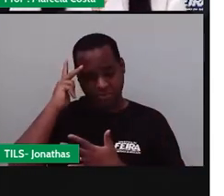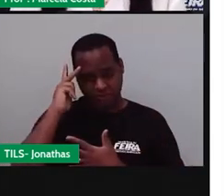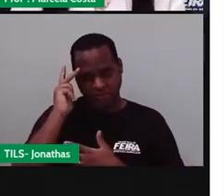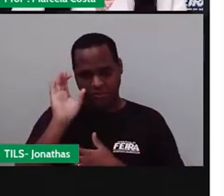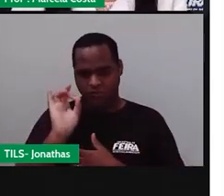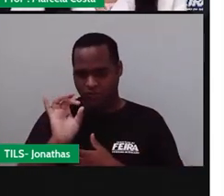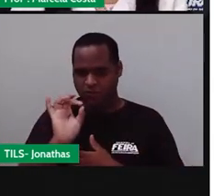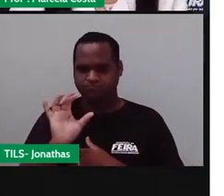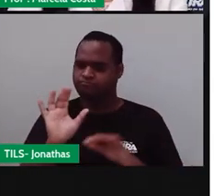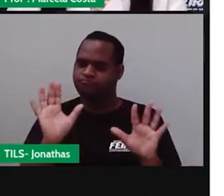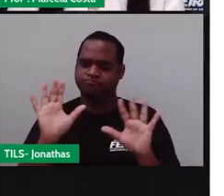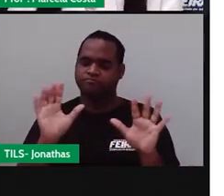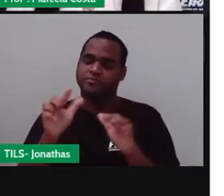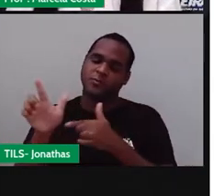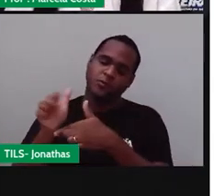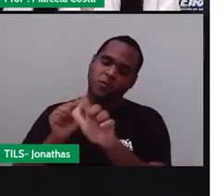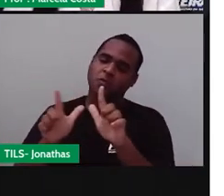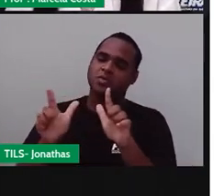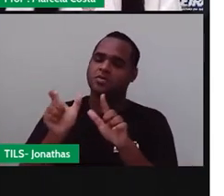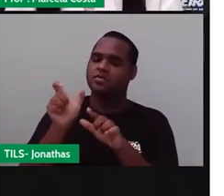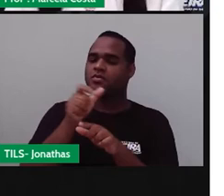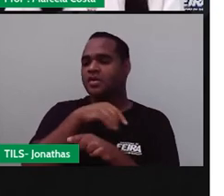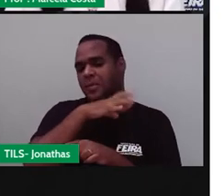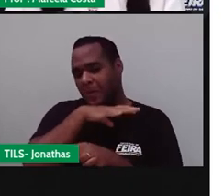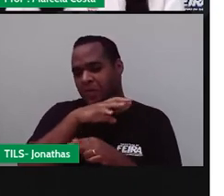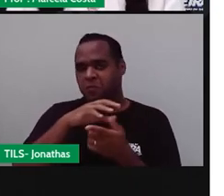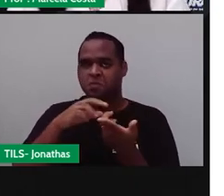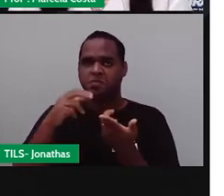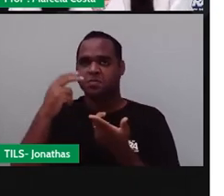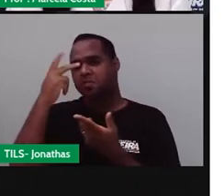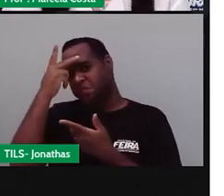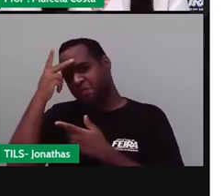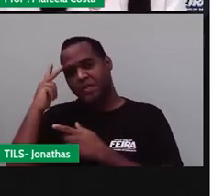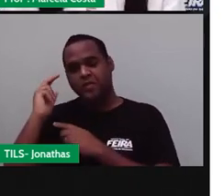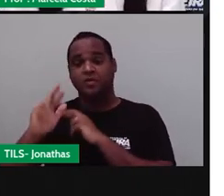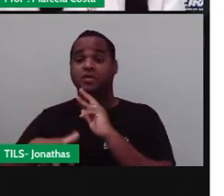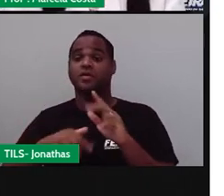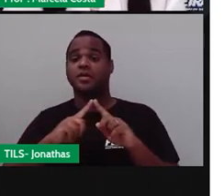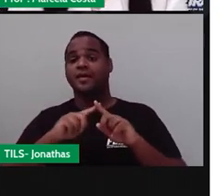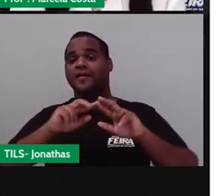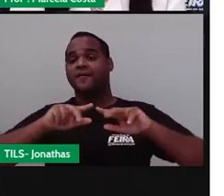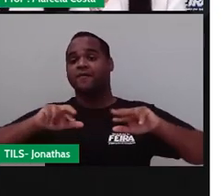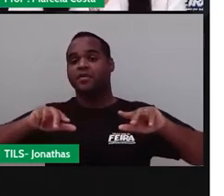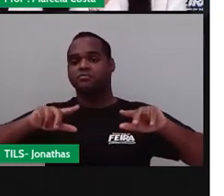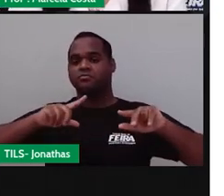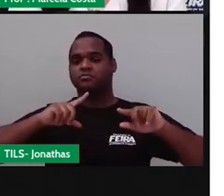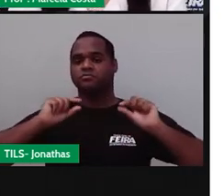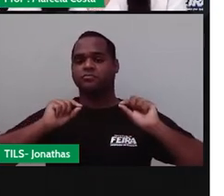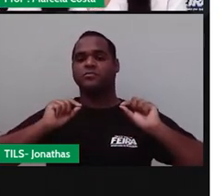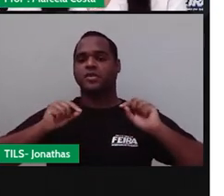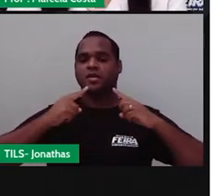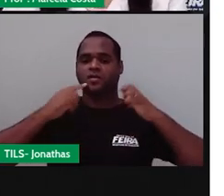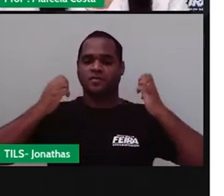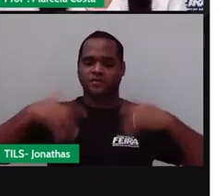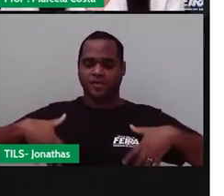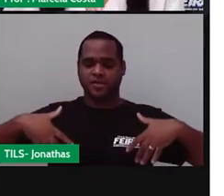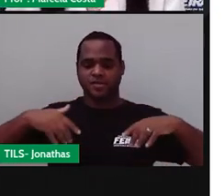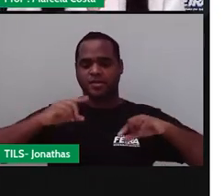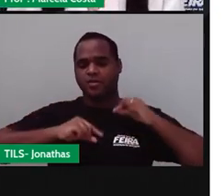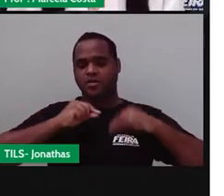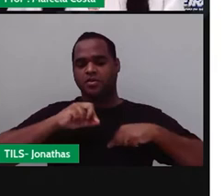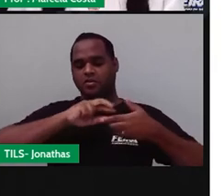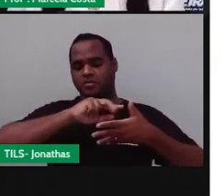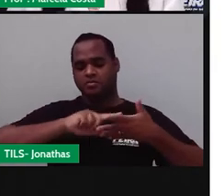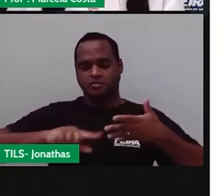como os objetos, os animais. A diversidade, como eu já falei pra vocês, está presente em todas as